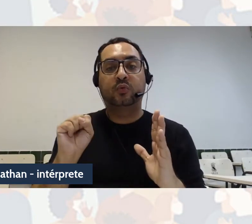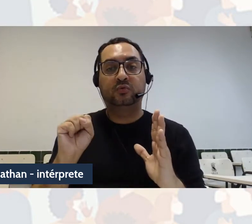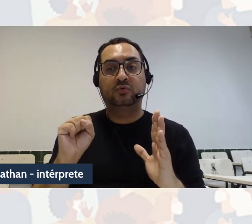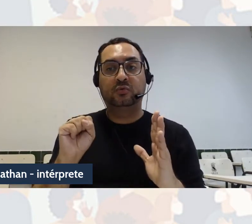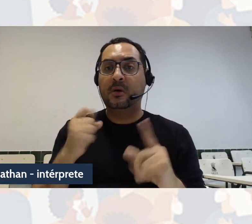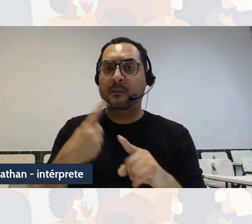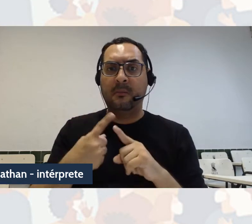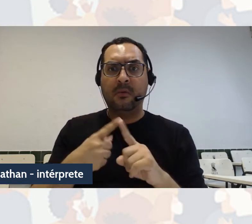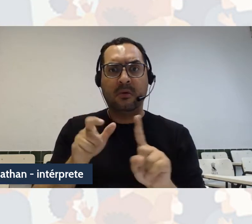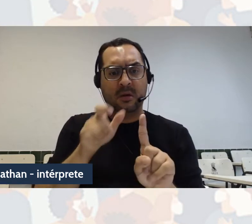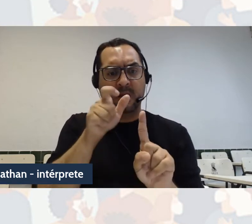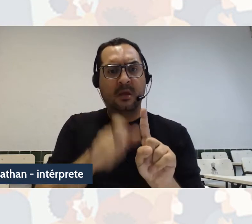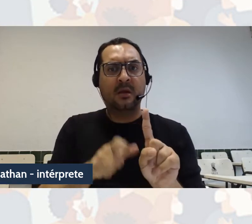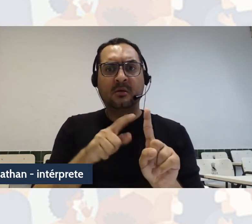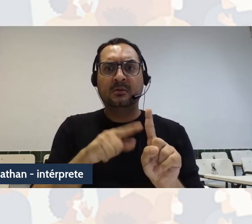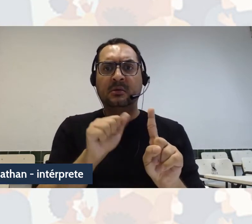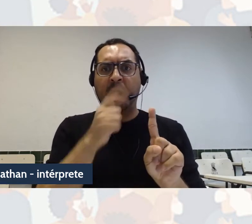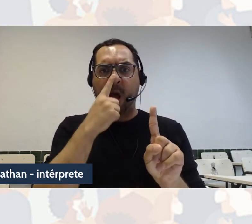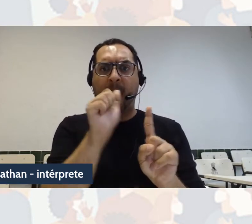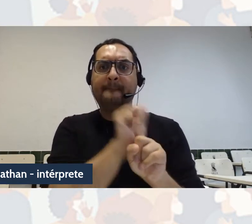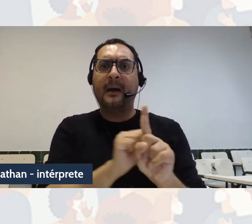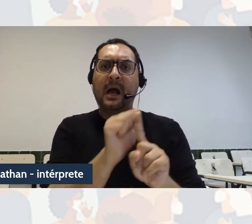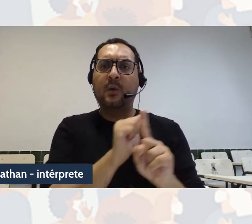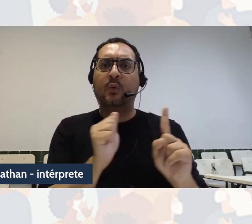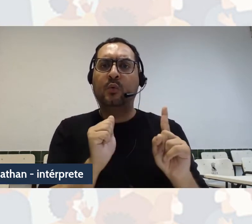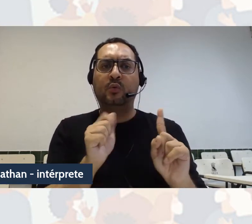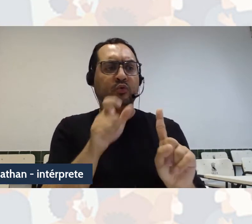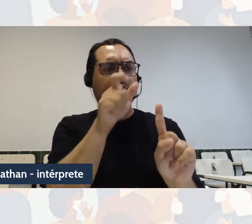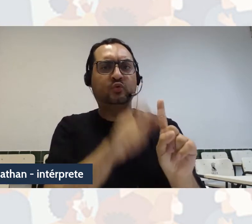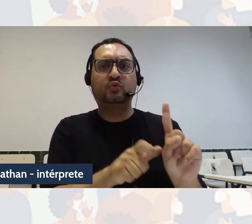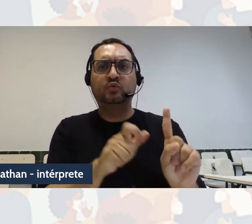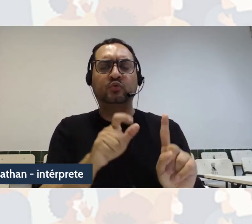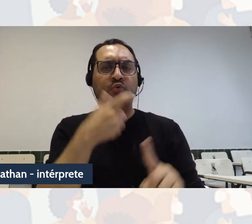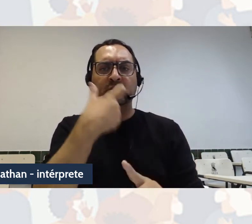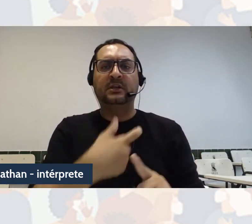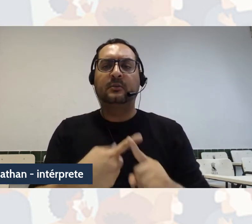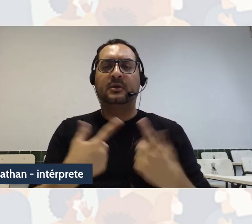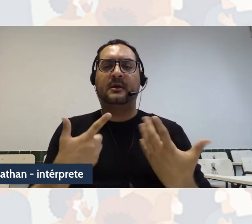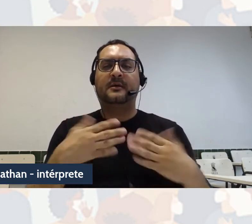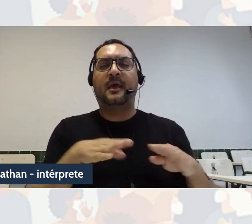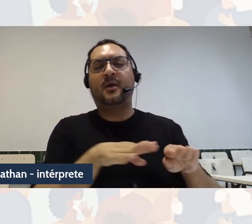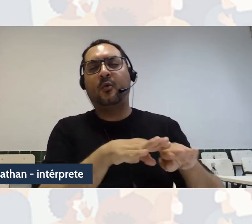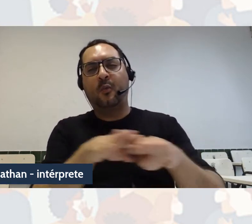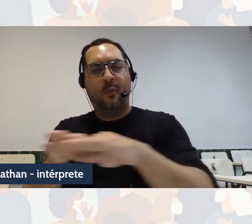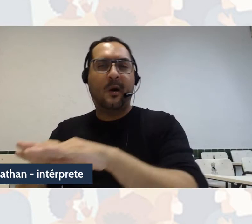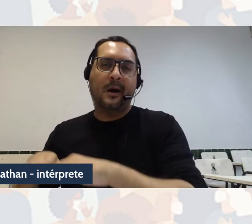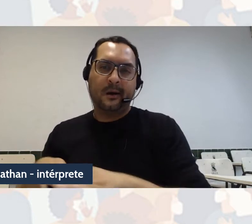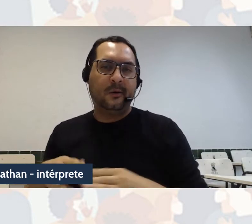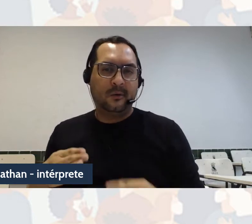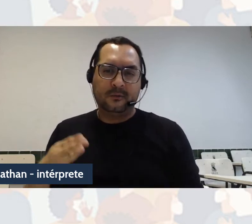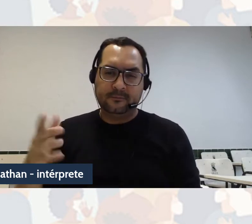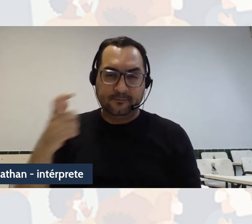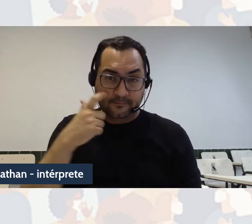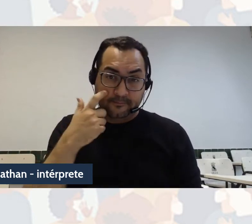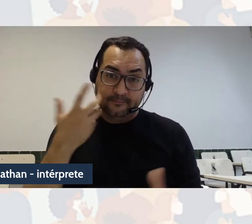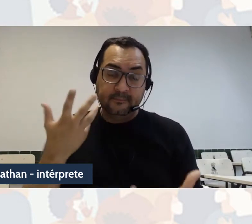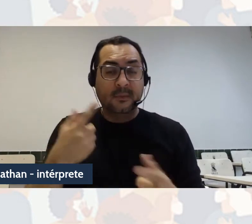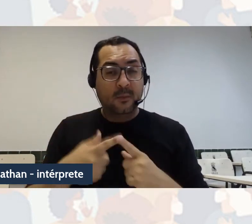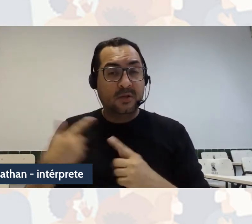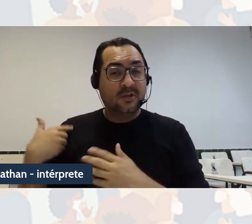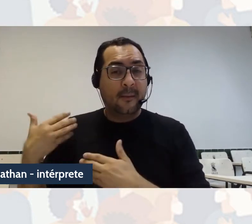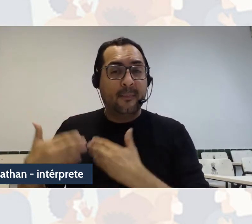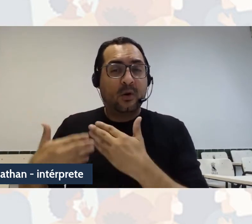dessa universalidade, em nome dessa racionalidade, e com isso também, esse processo também